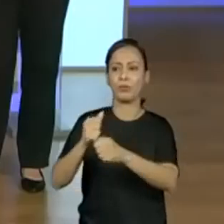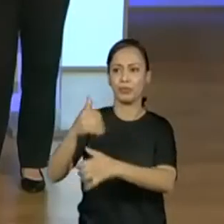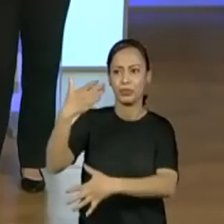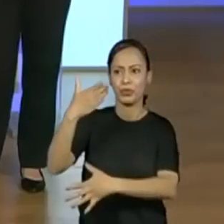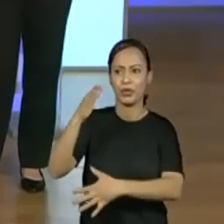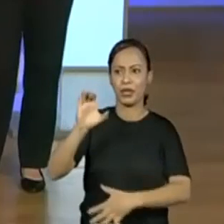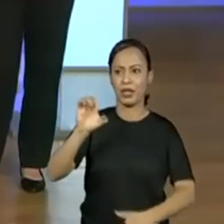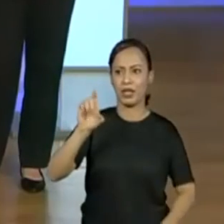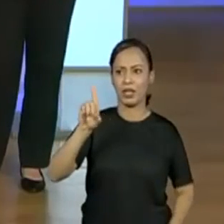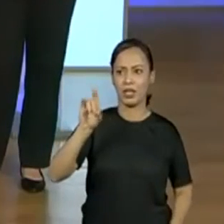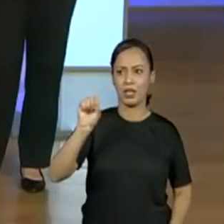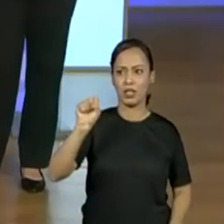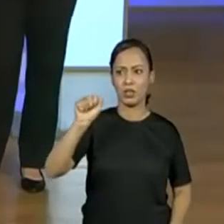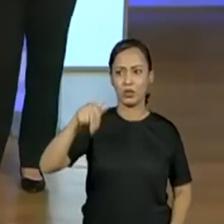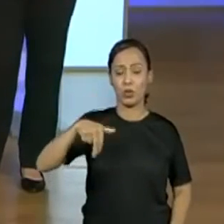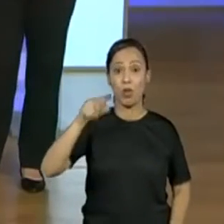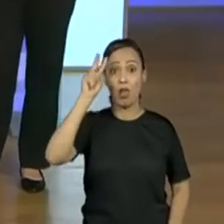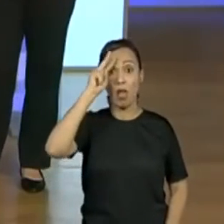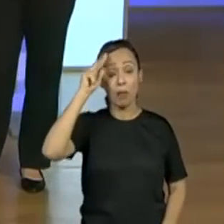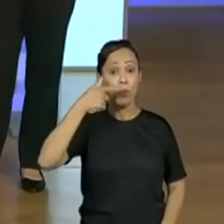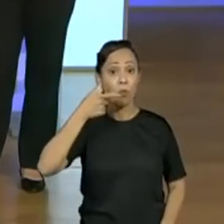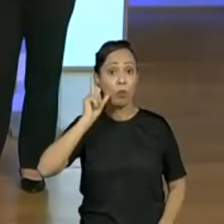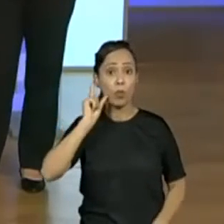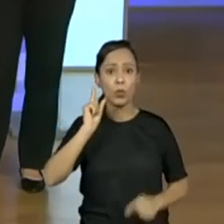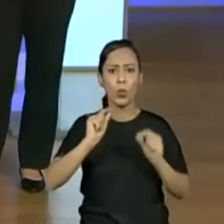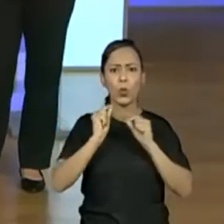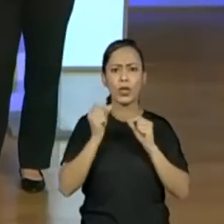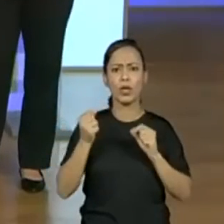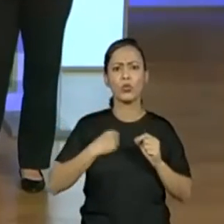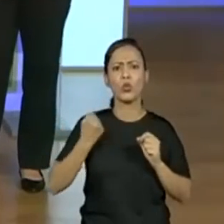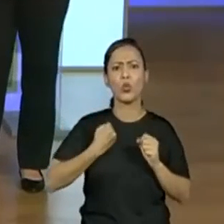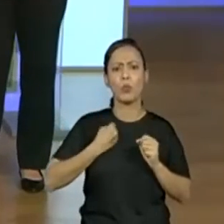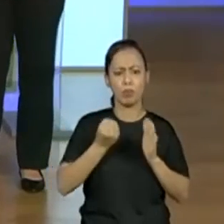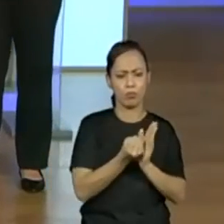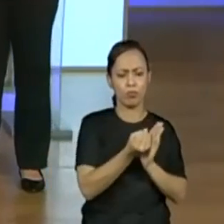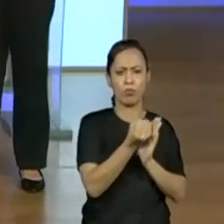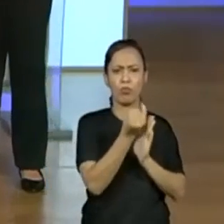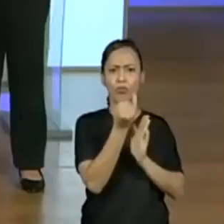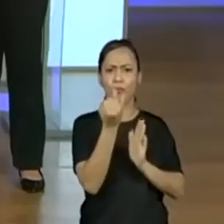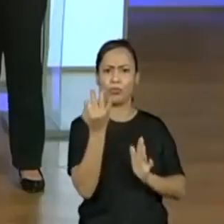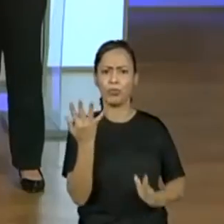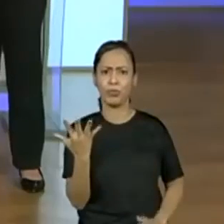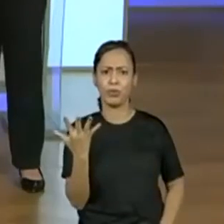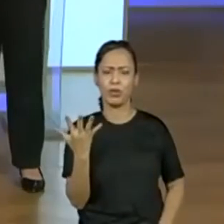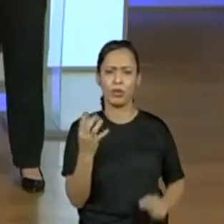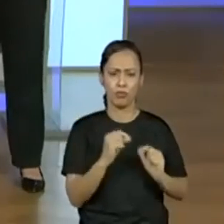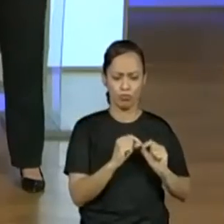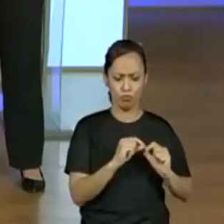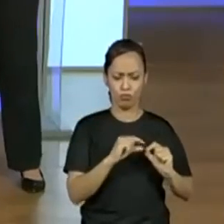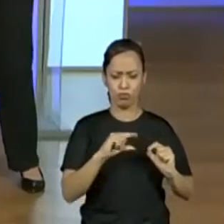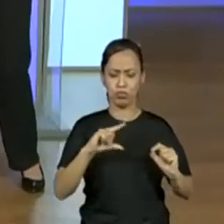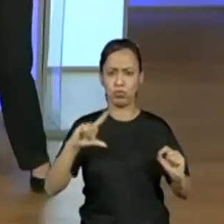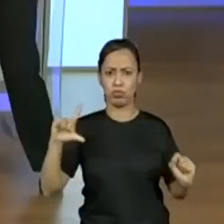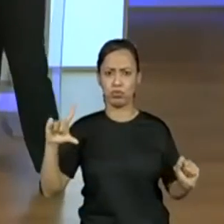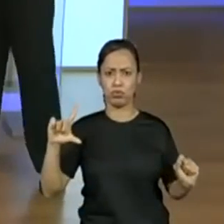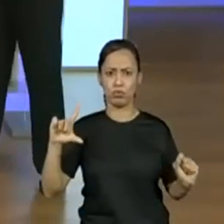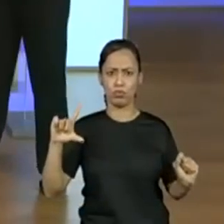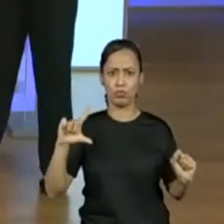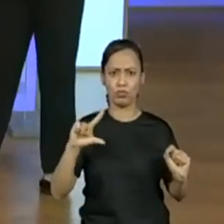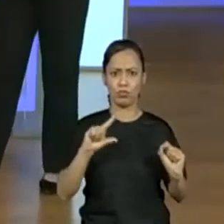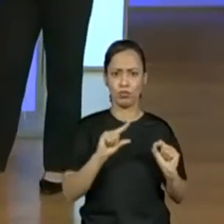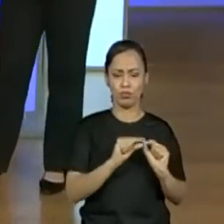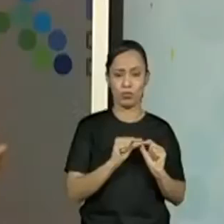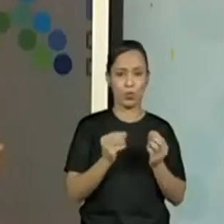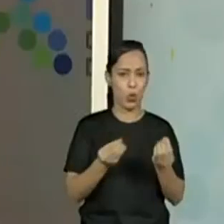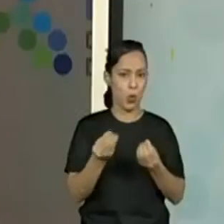ordenadas. Lembrou então que ontem foi a nossa parte A da aula, hoje vamos continuar com esse tema. Vamos conhecer a